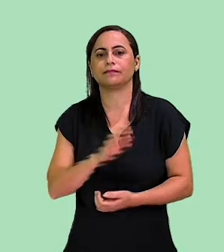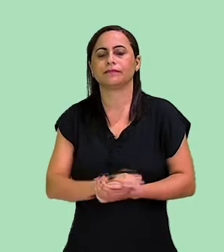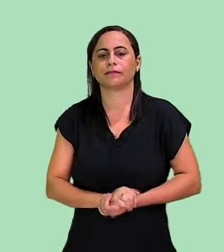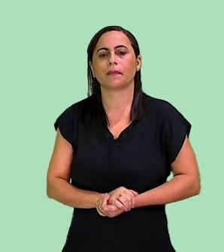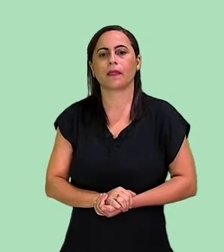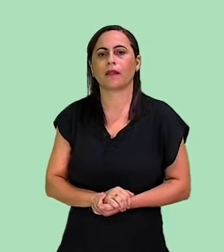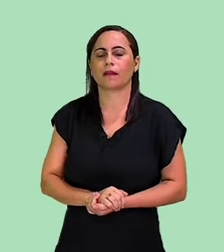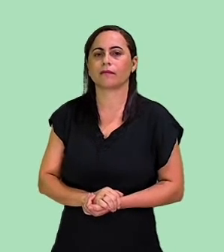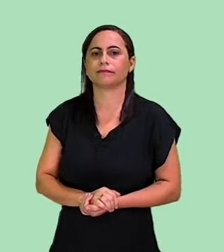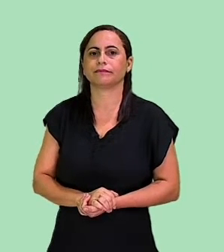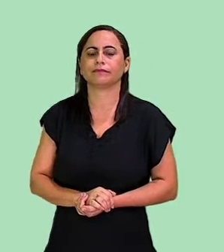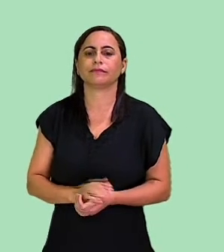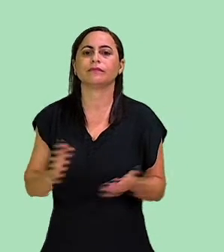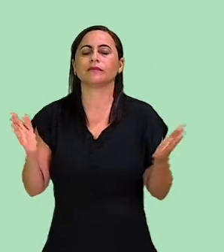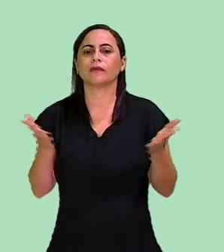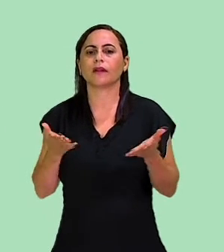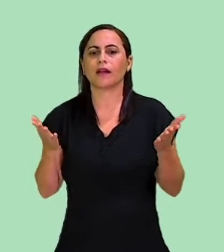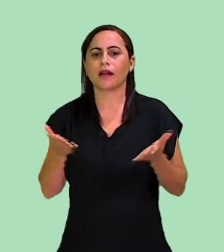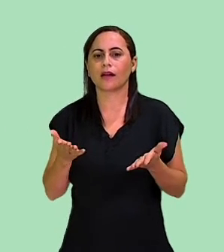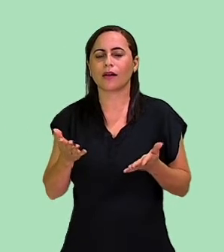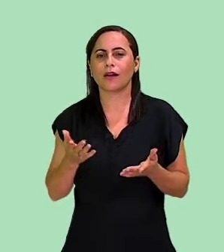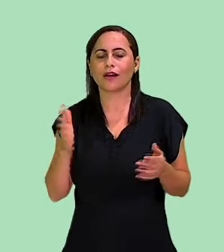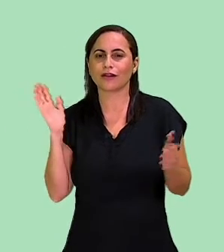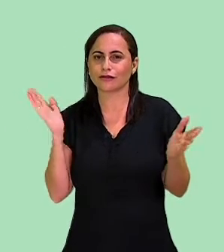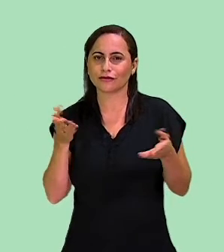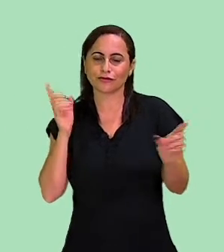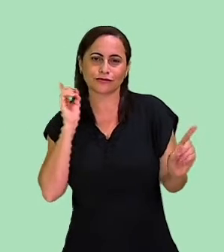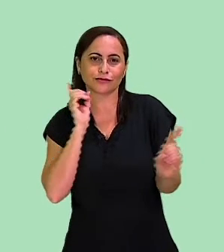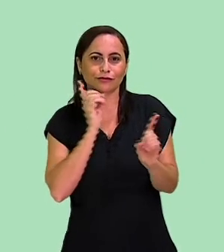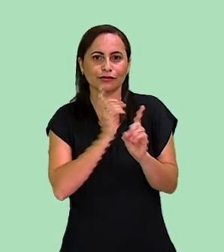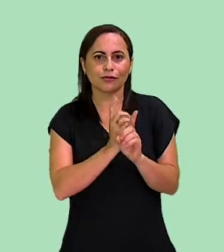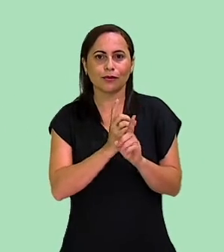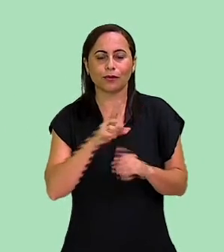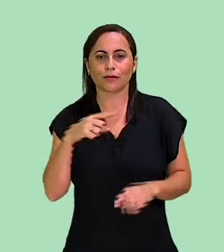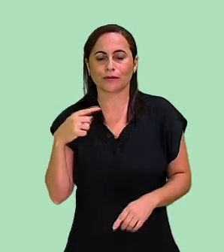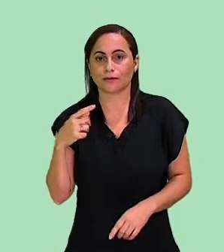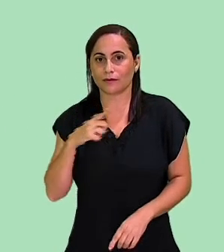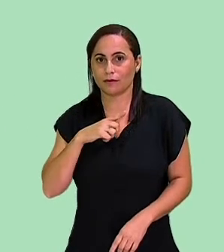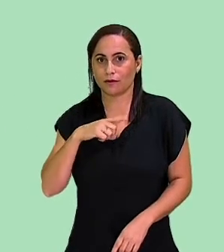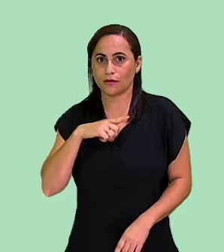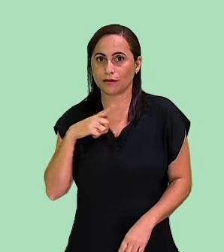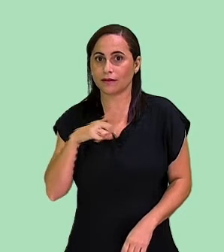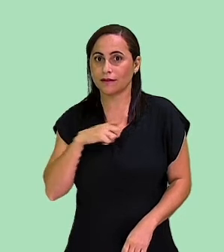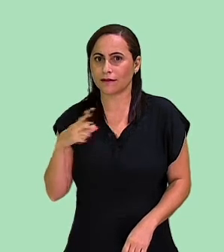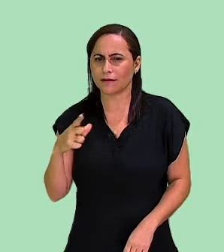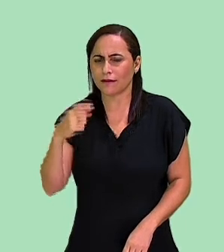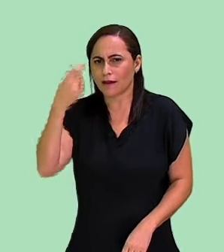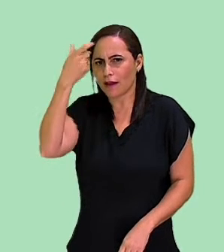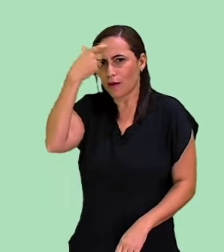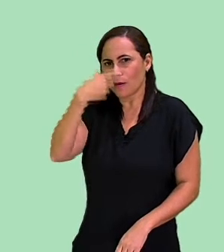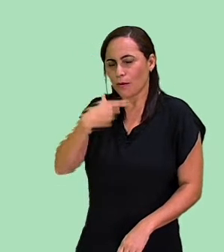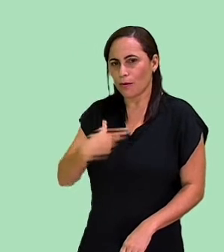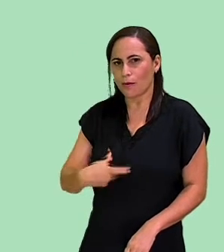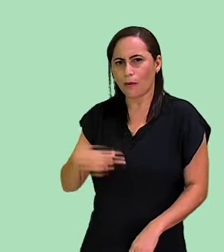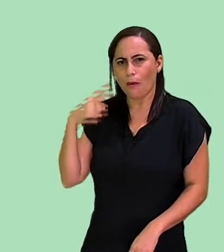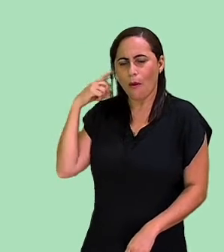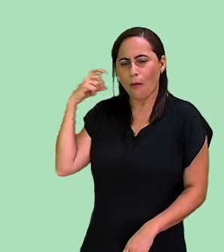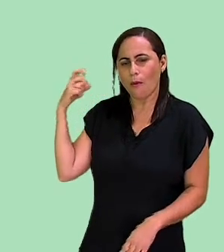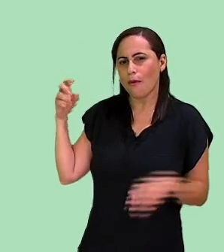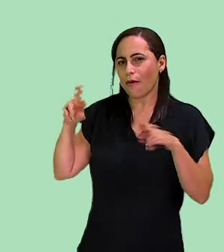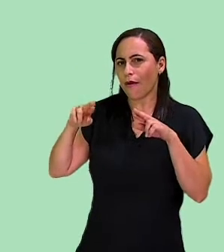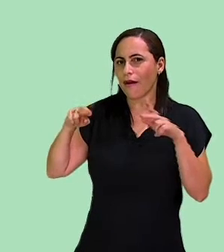E agora, que já descobrimos que o nosso corpo produz sons, vamos cantar uma música.